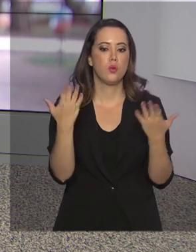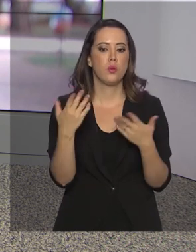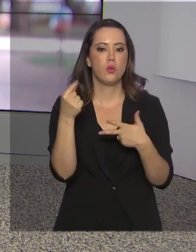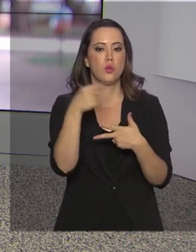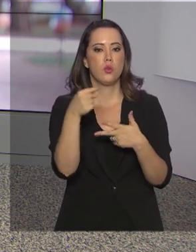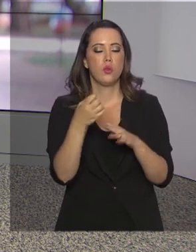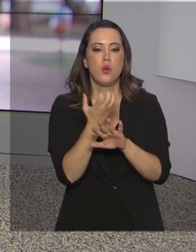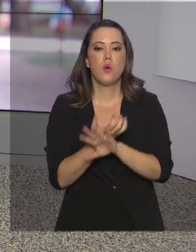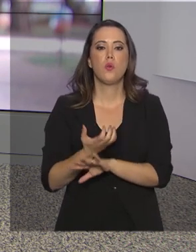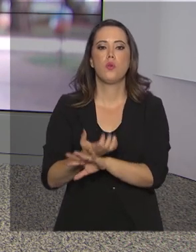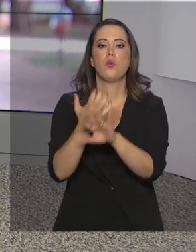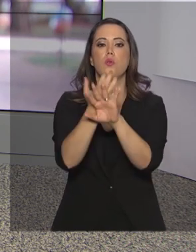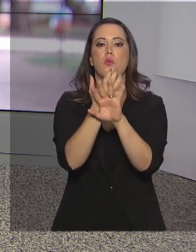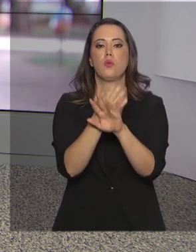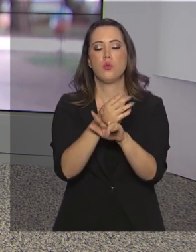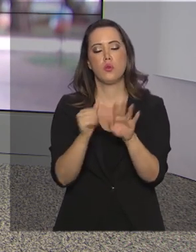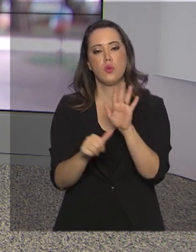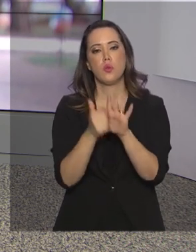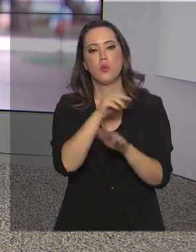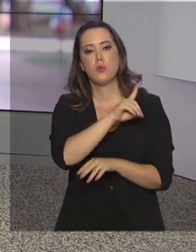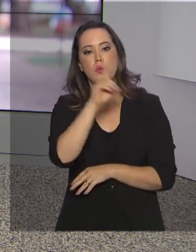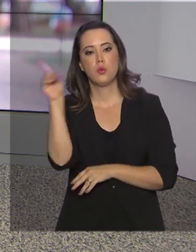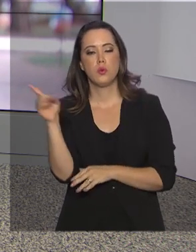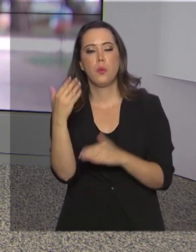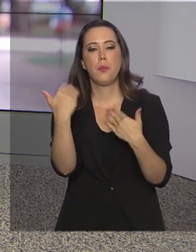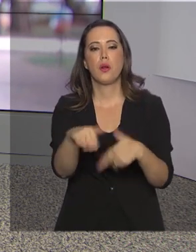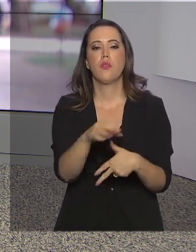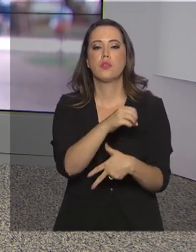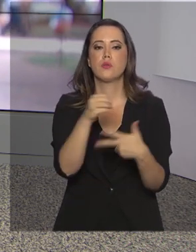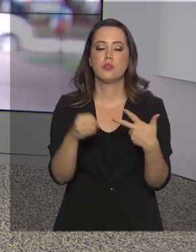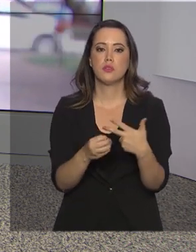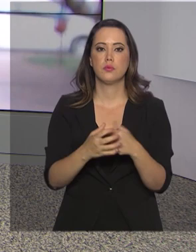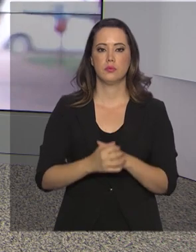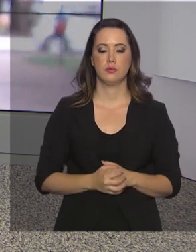disciplinas que serão avaliadas no primeiro dia de provas do Enem?